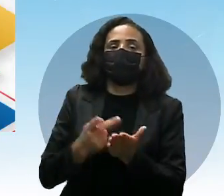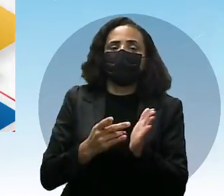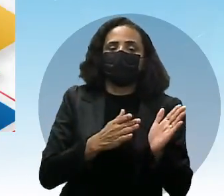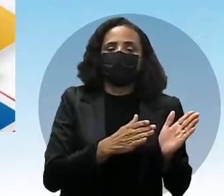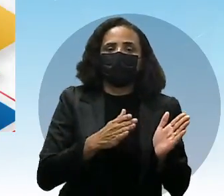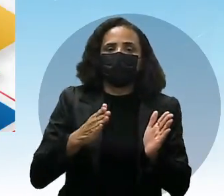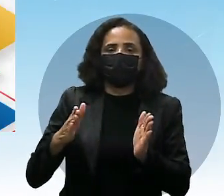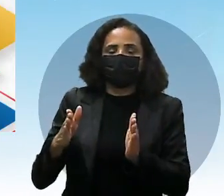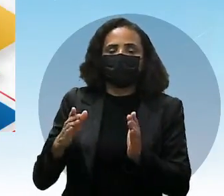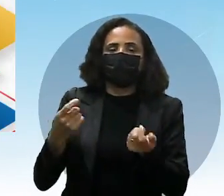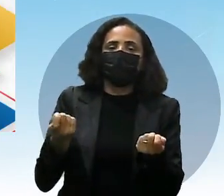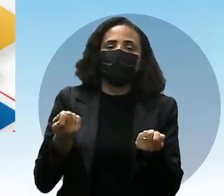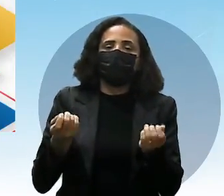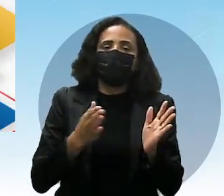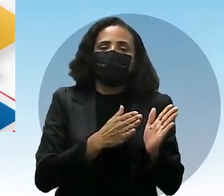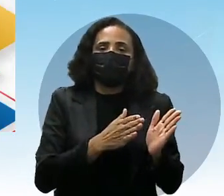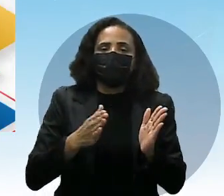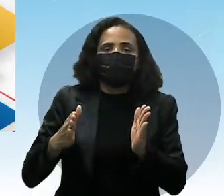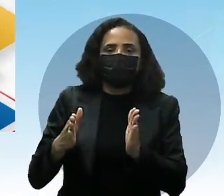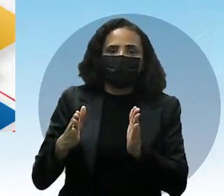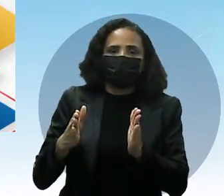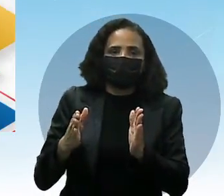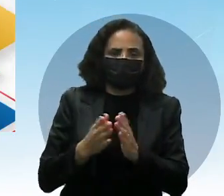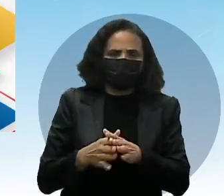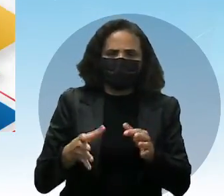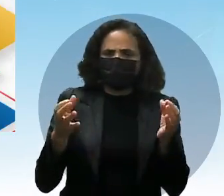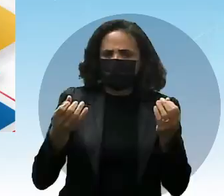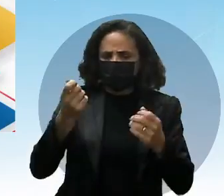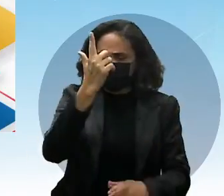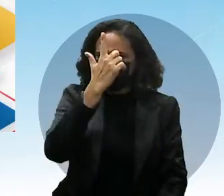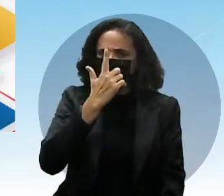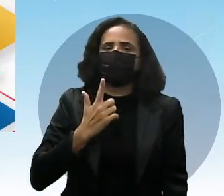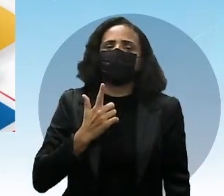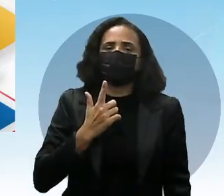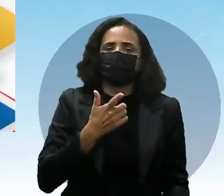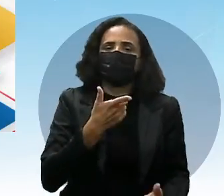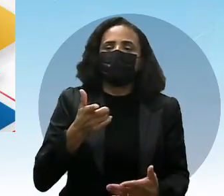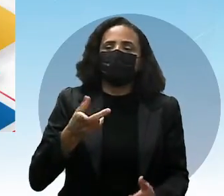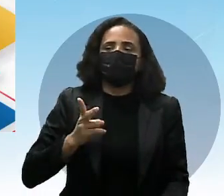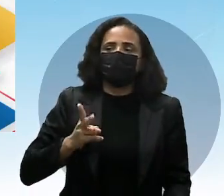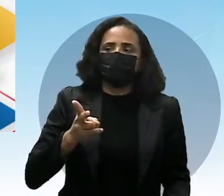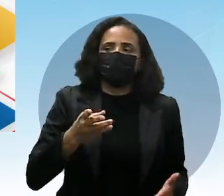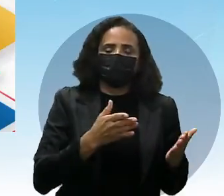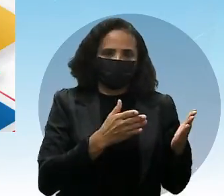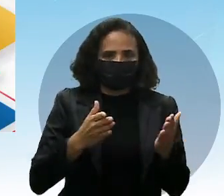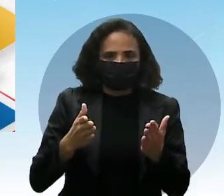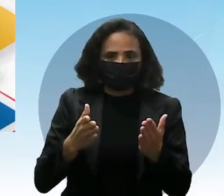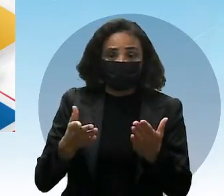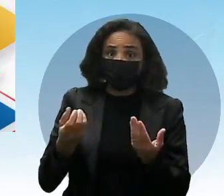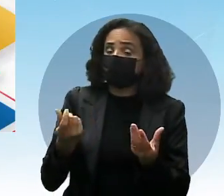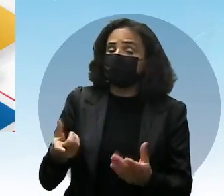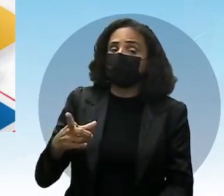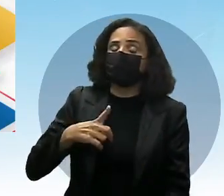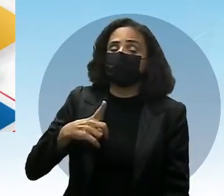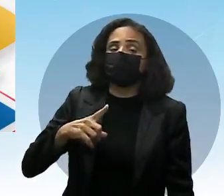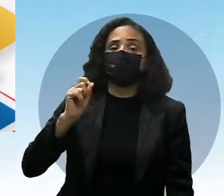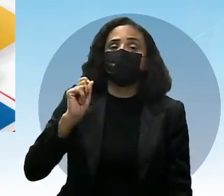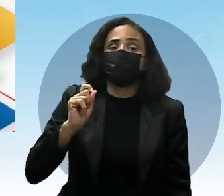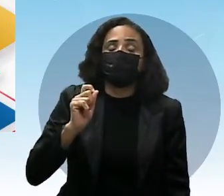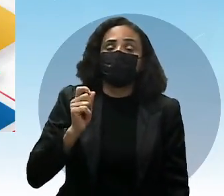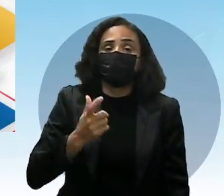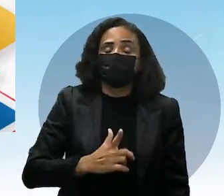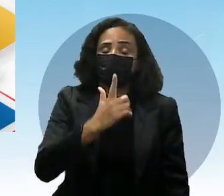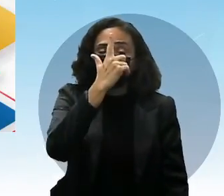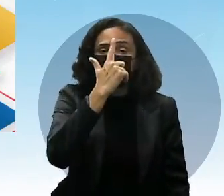profile, perfil. Provavelmente, ele deve ali ter o seu